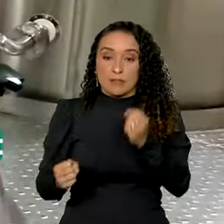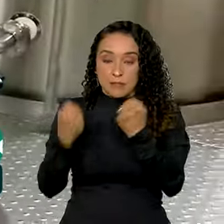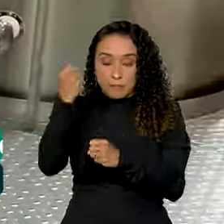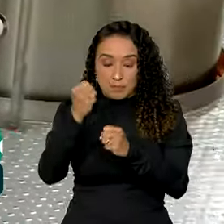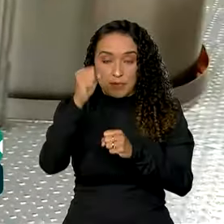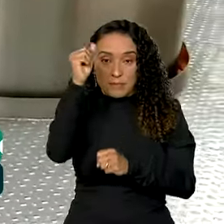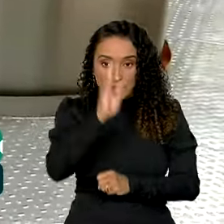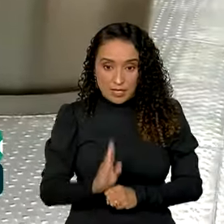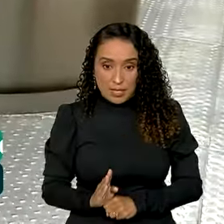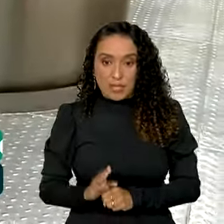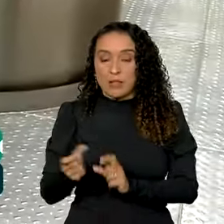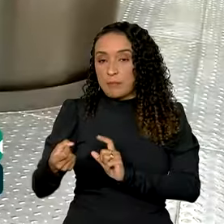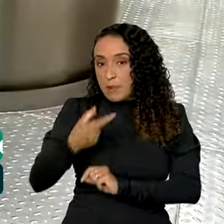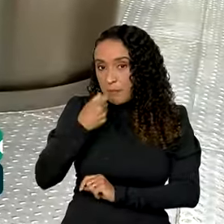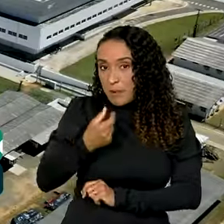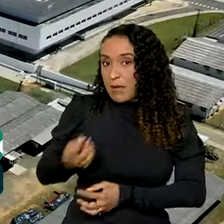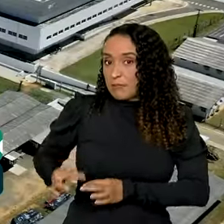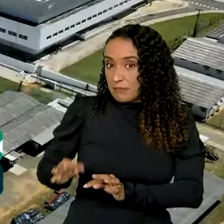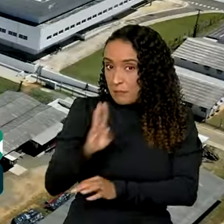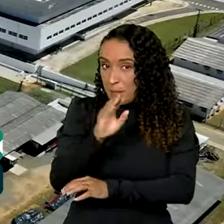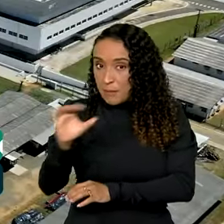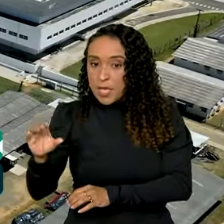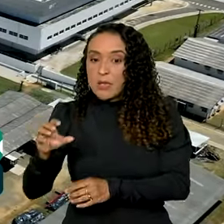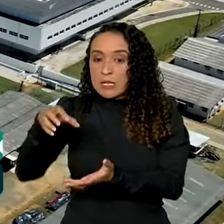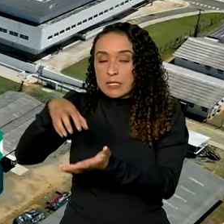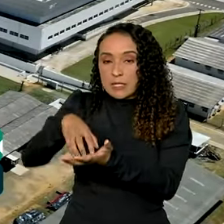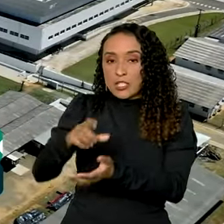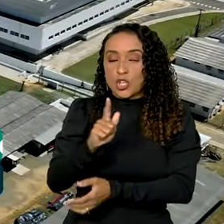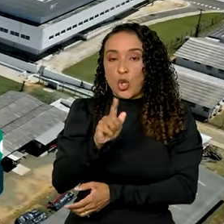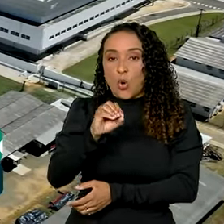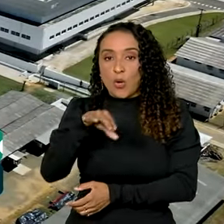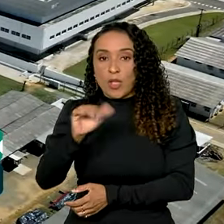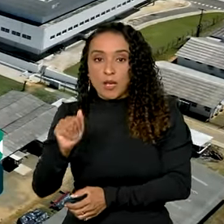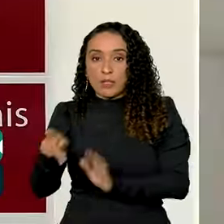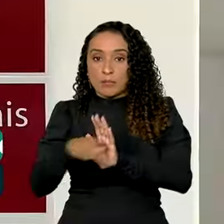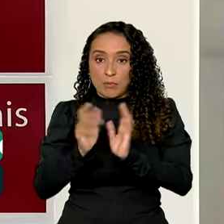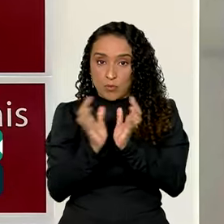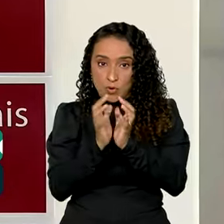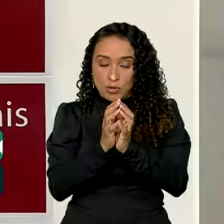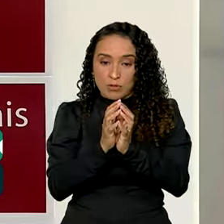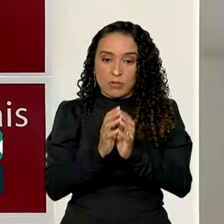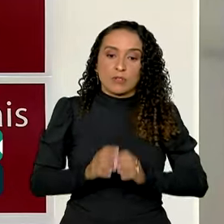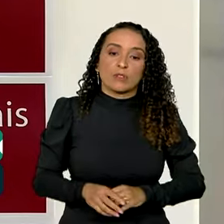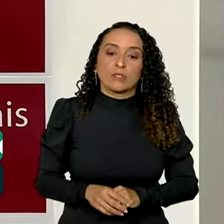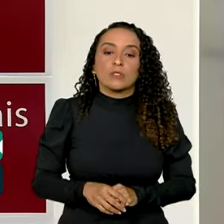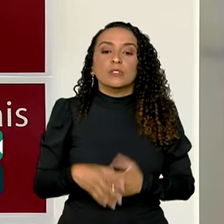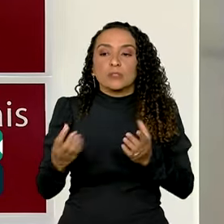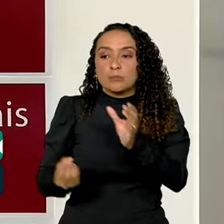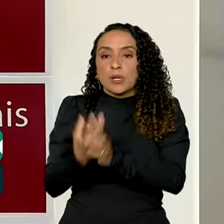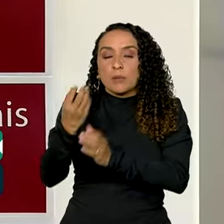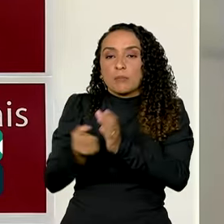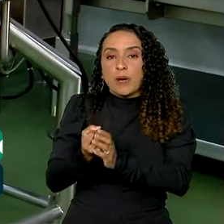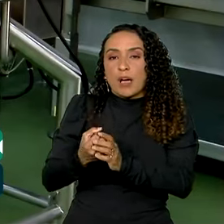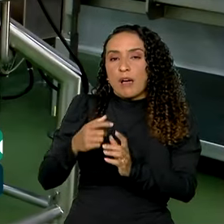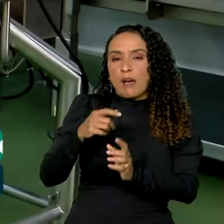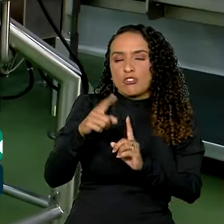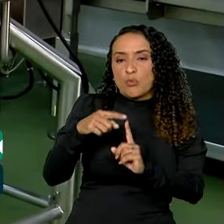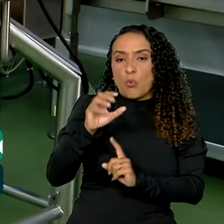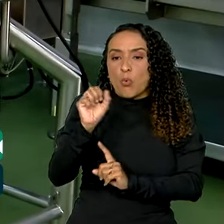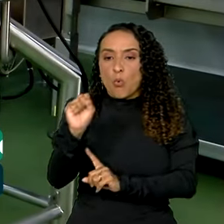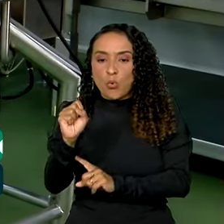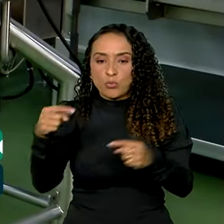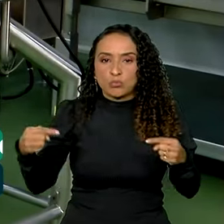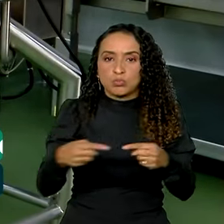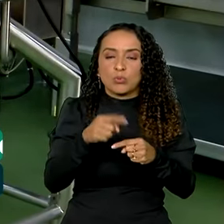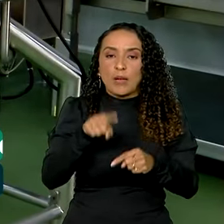de hemoderivados e biotecnologia, na cidade de Goiânia, em Pernambuco, a produção do fator 8 recombinante vai ser